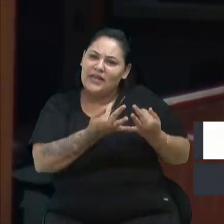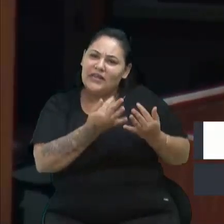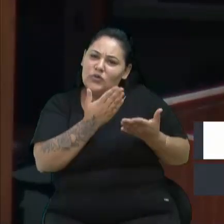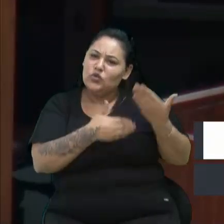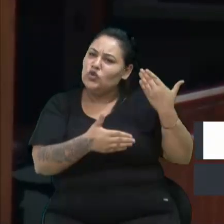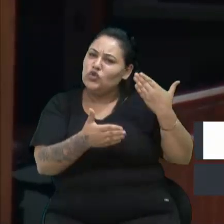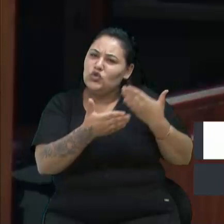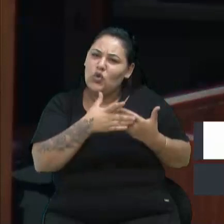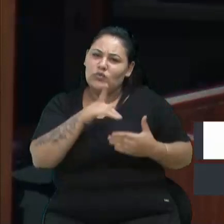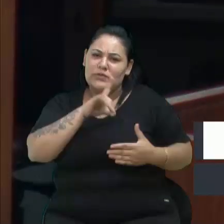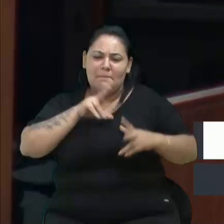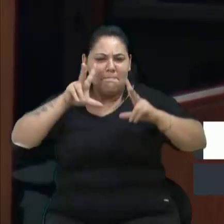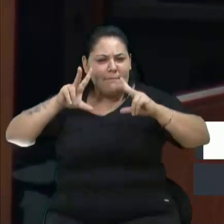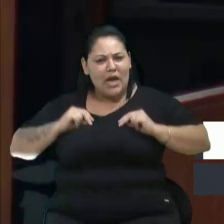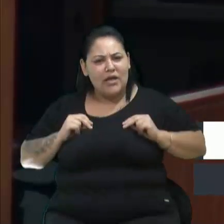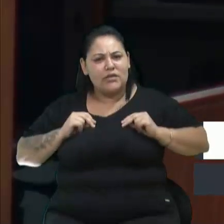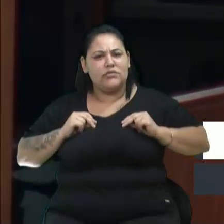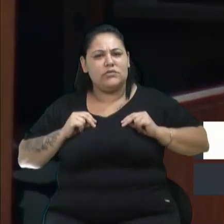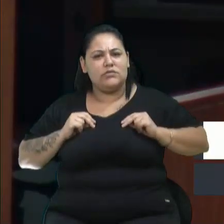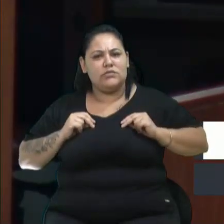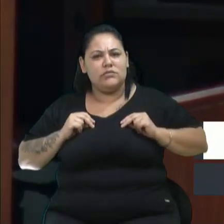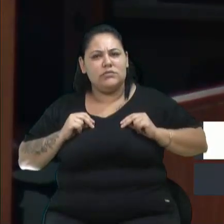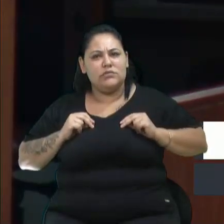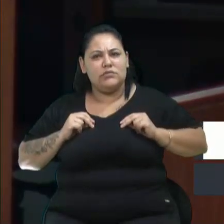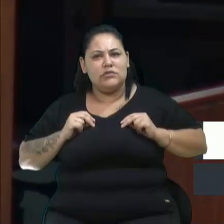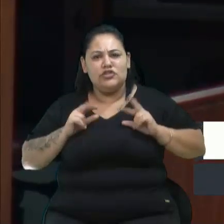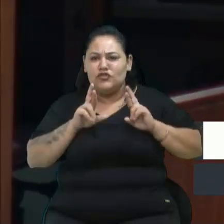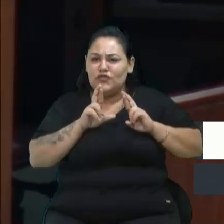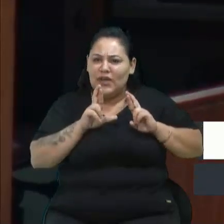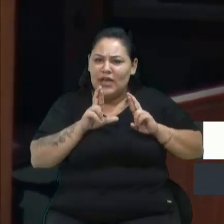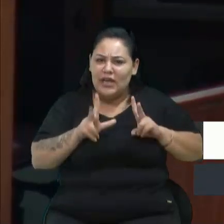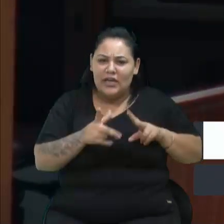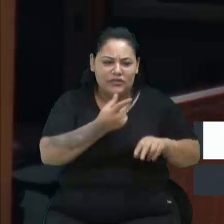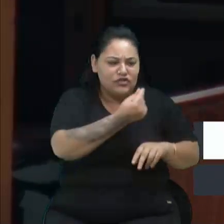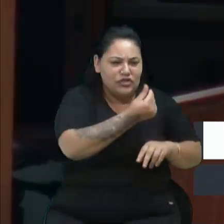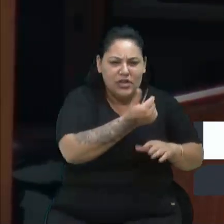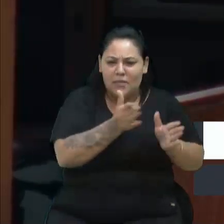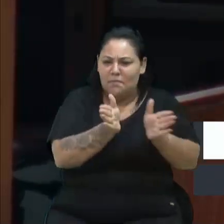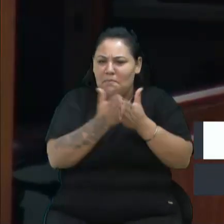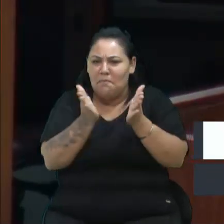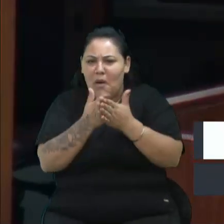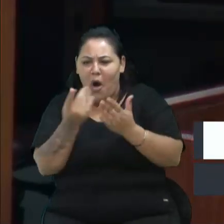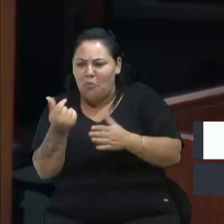méritos, indiferente das nossas classes sociais, se é A, B ou C.